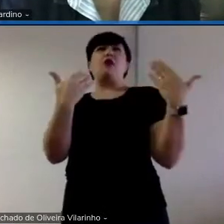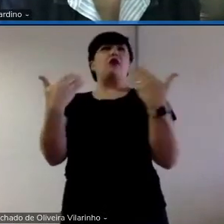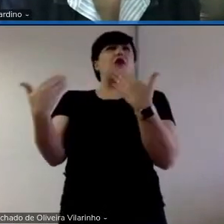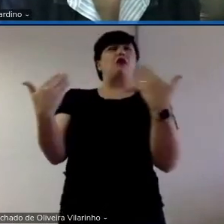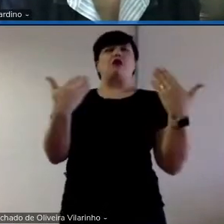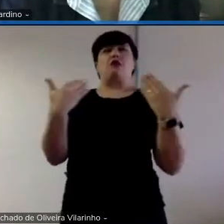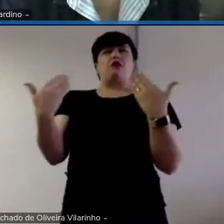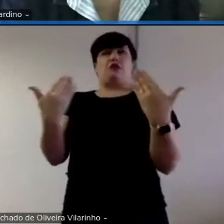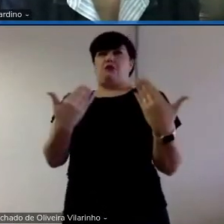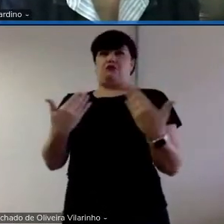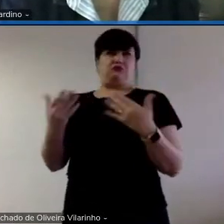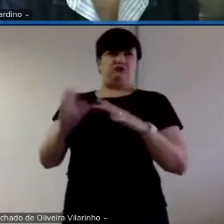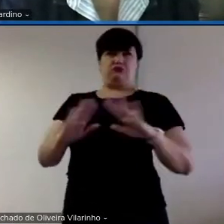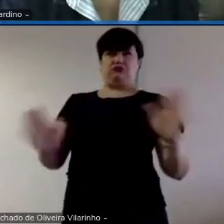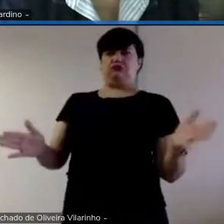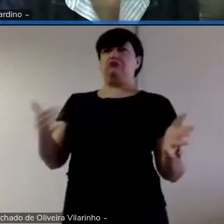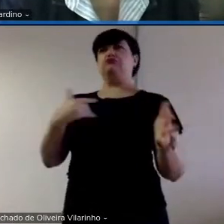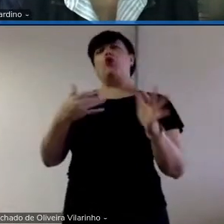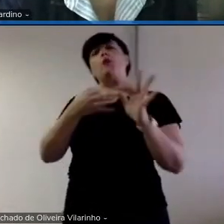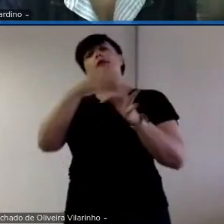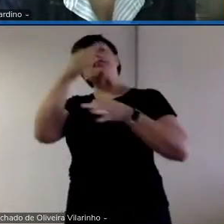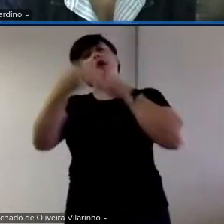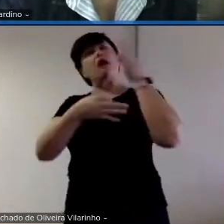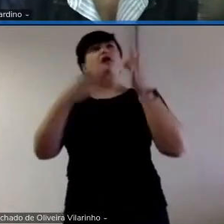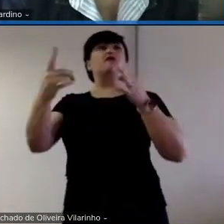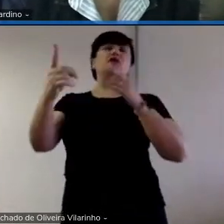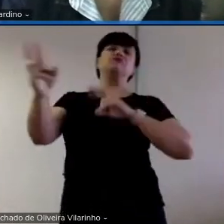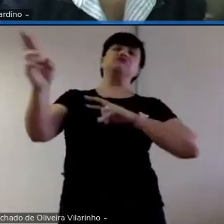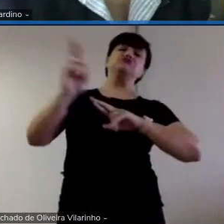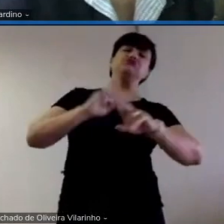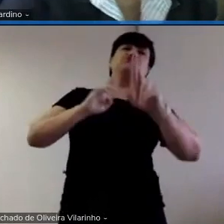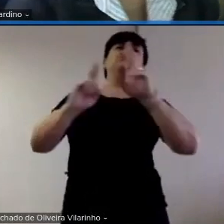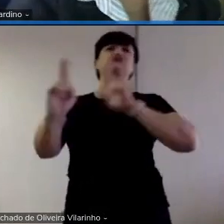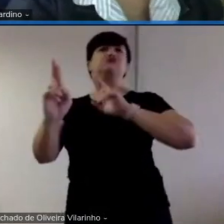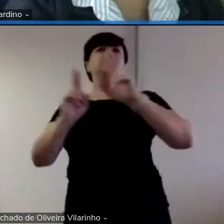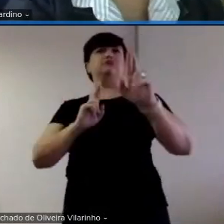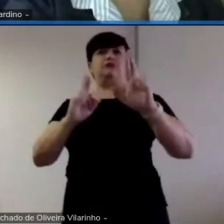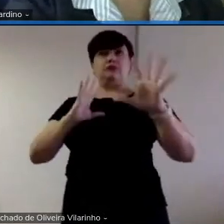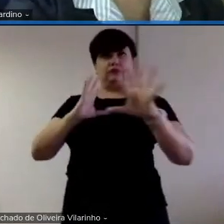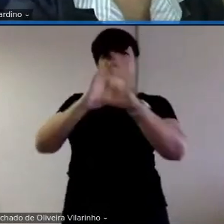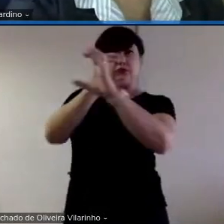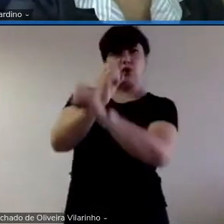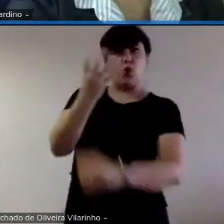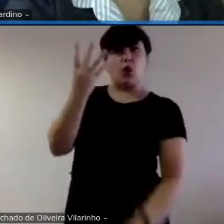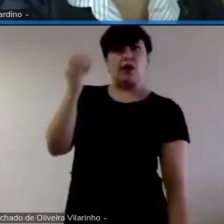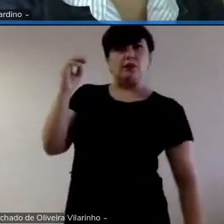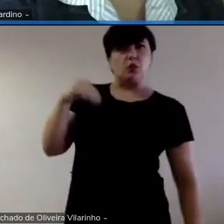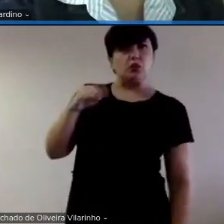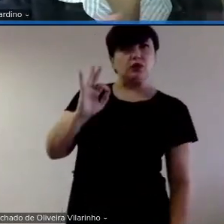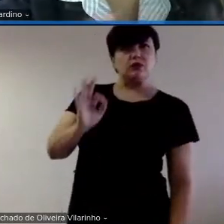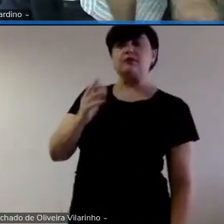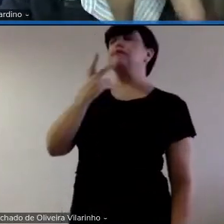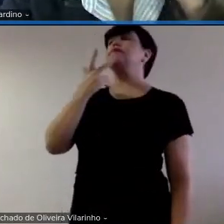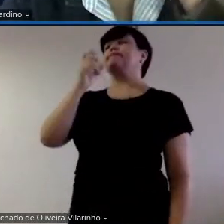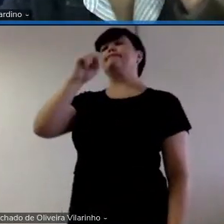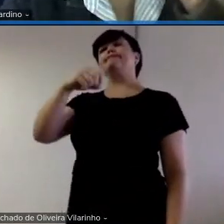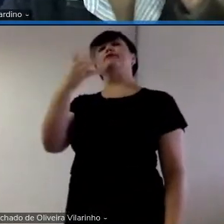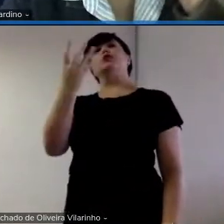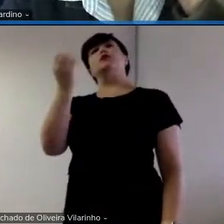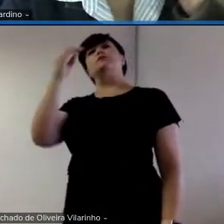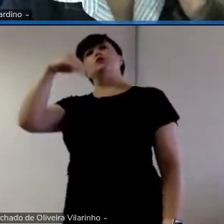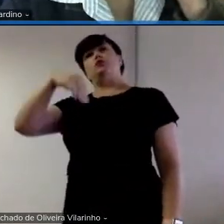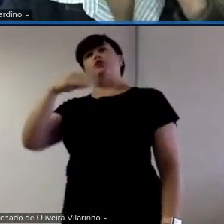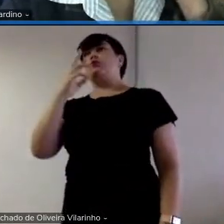Fazer um comentário. Aí, o total é 40 minutos. Total. Isso. Com as